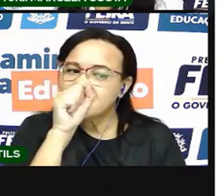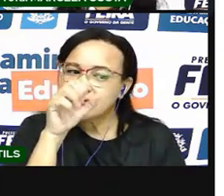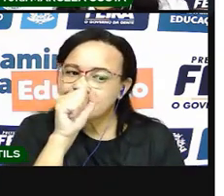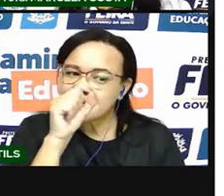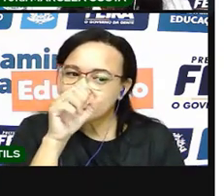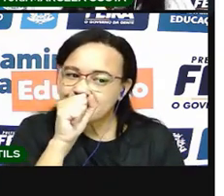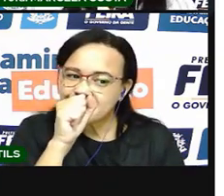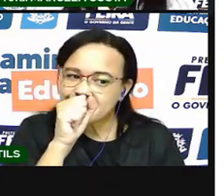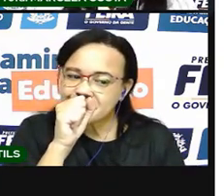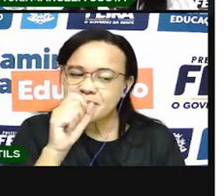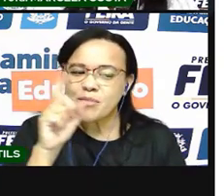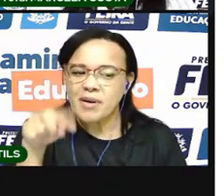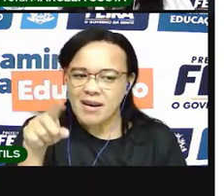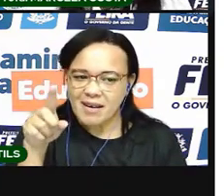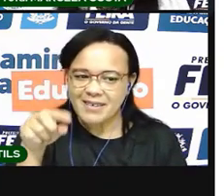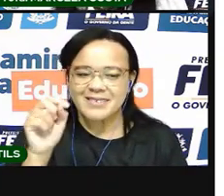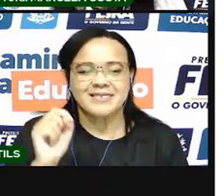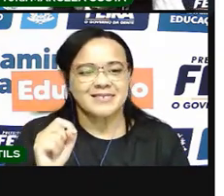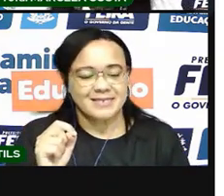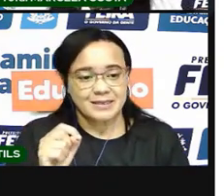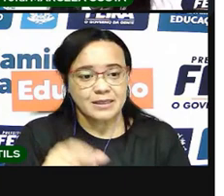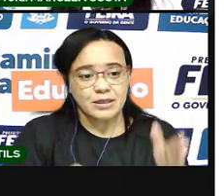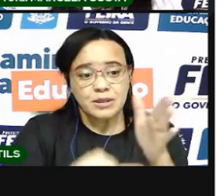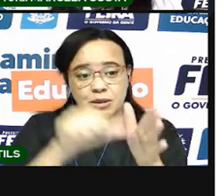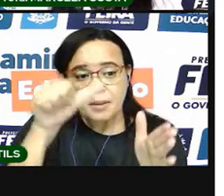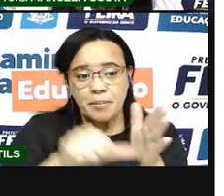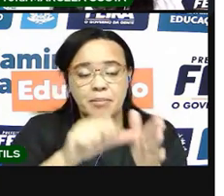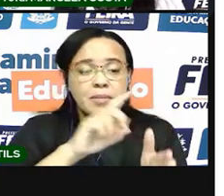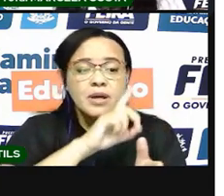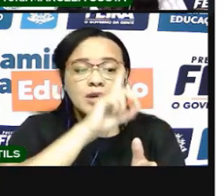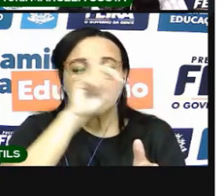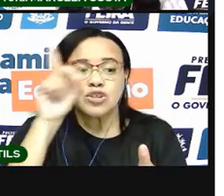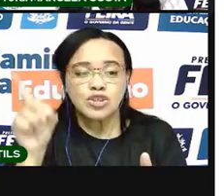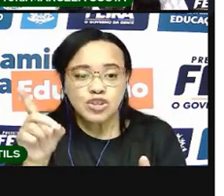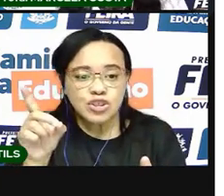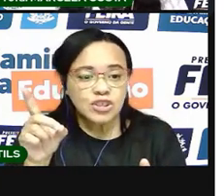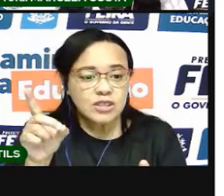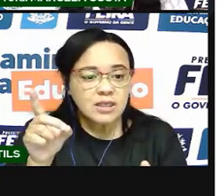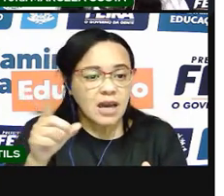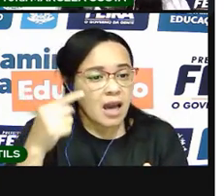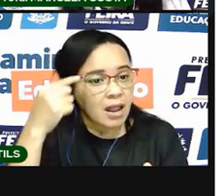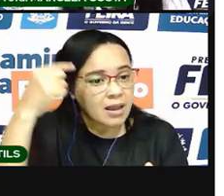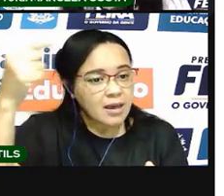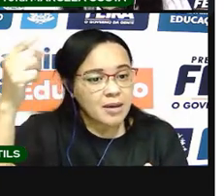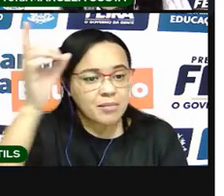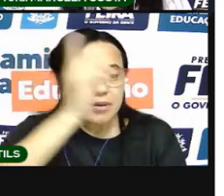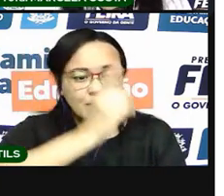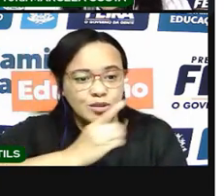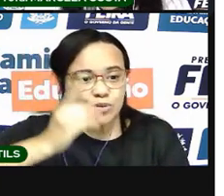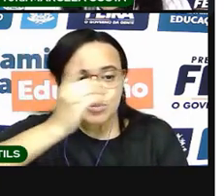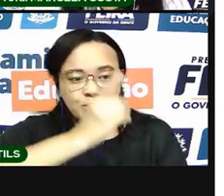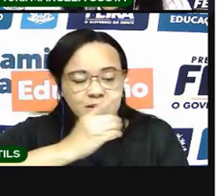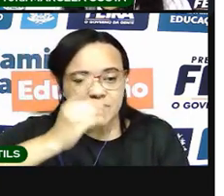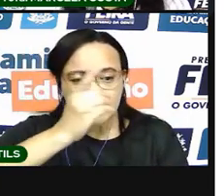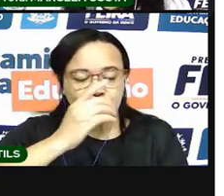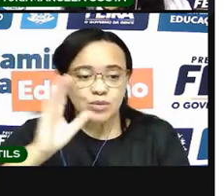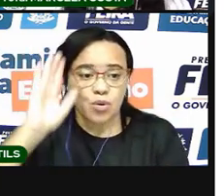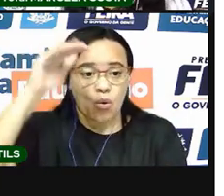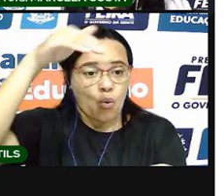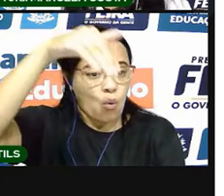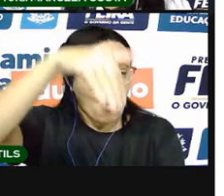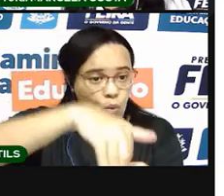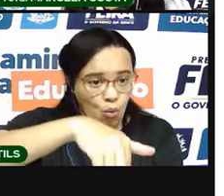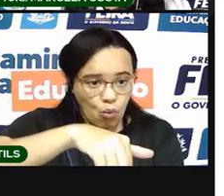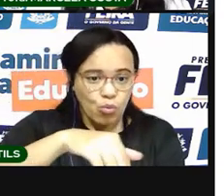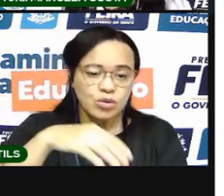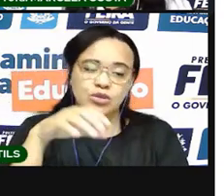sábado. Então, o primeiro dia da semana é o domingo. E o último dia da semana é o